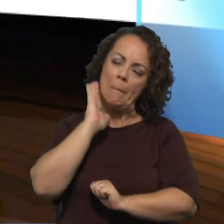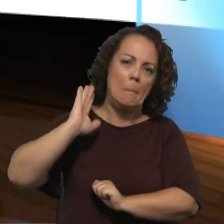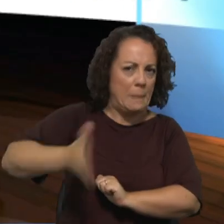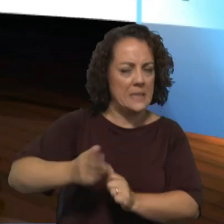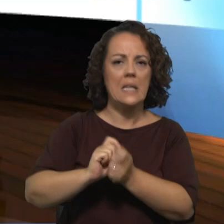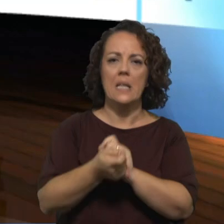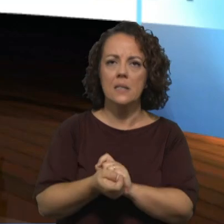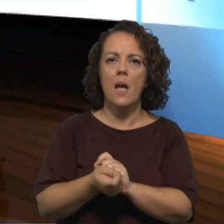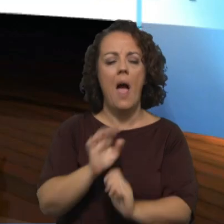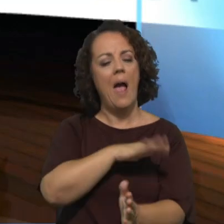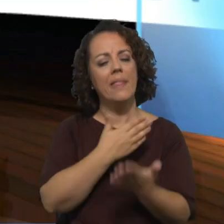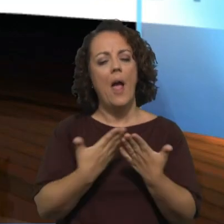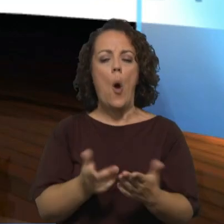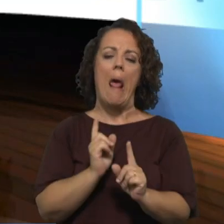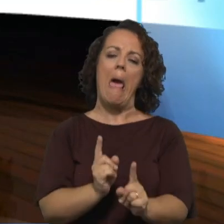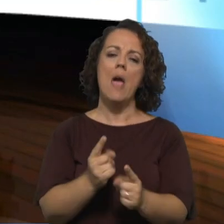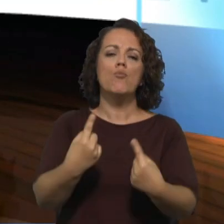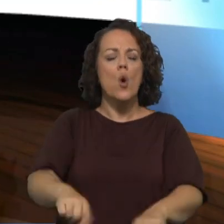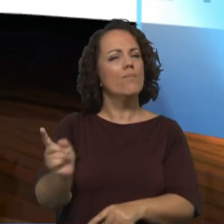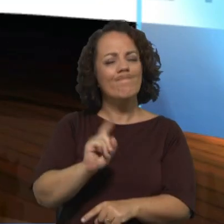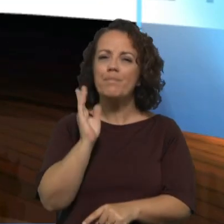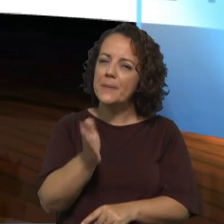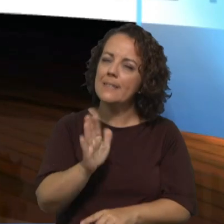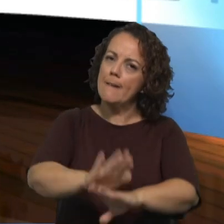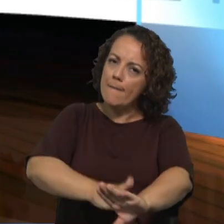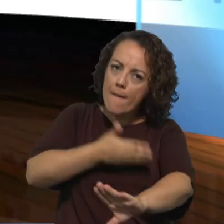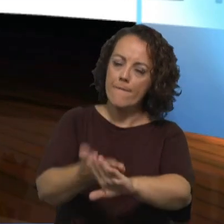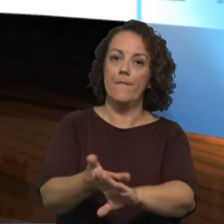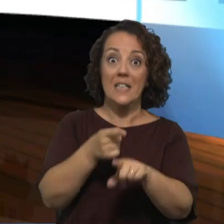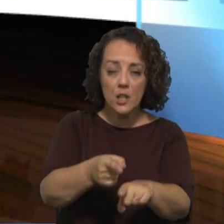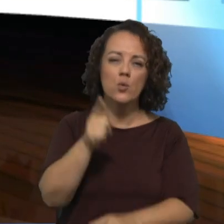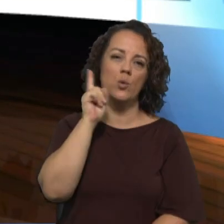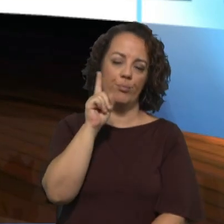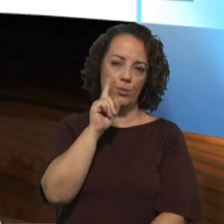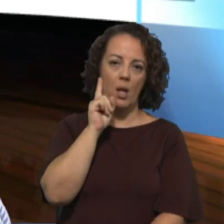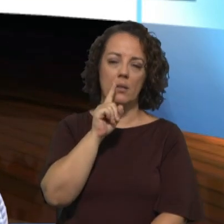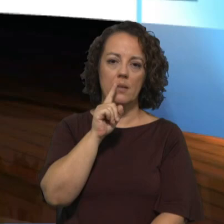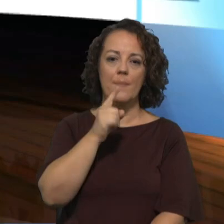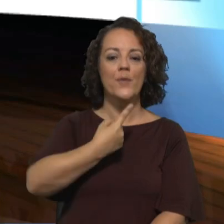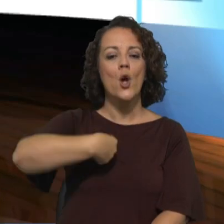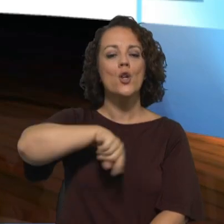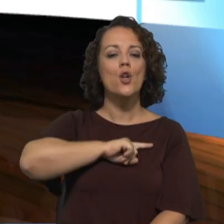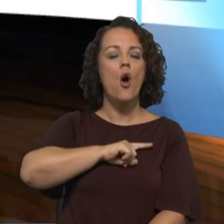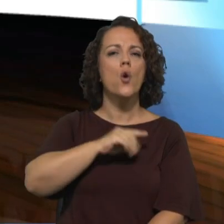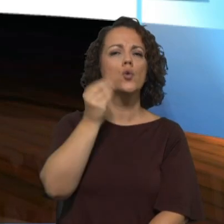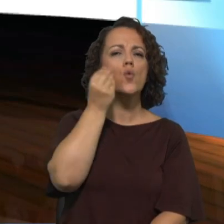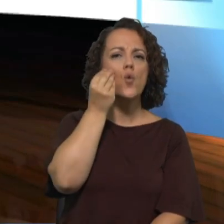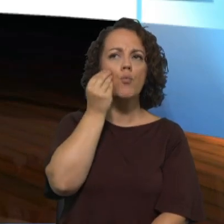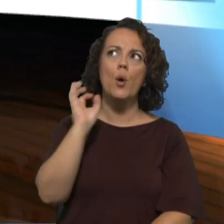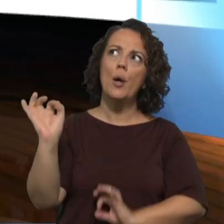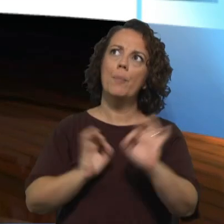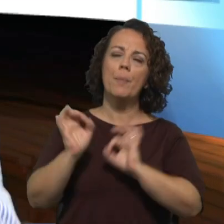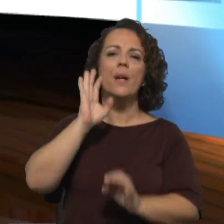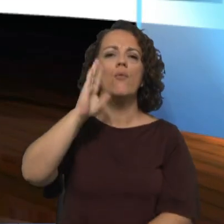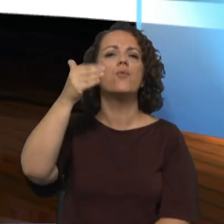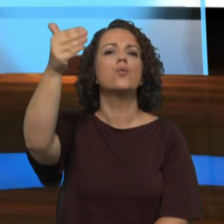mais longe do que estamos a ir até agora e isto é muito importante a forma como nós preparamos o futuro é que vai determinar como é que